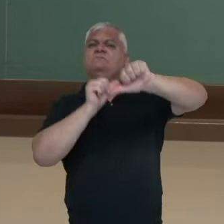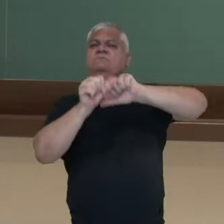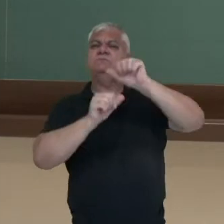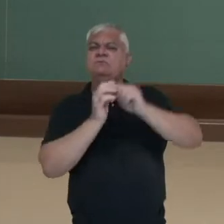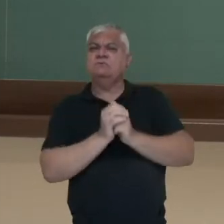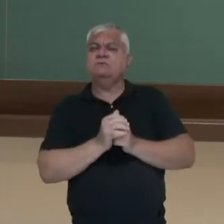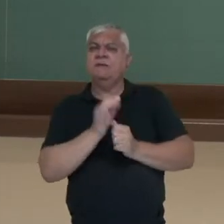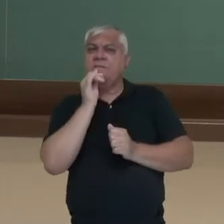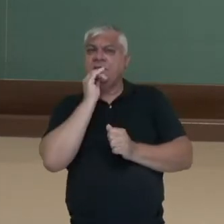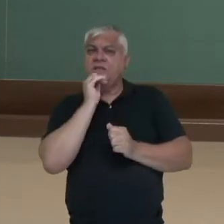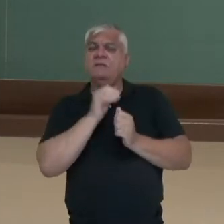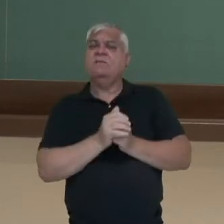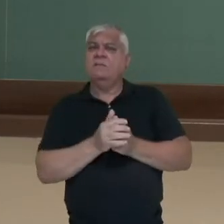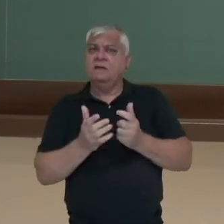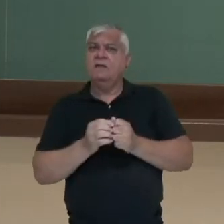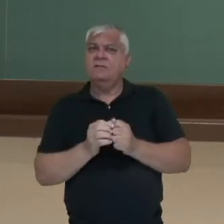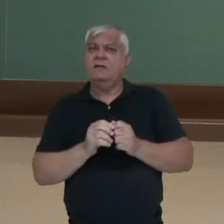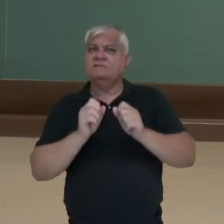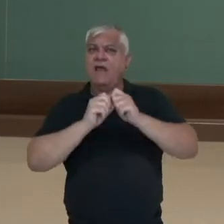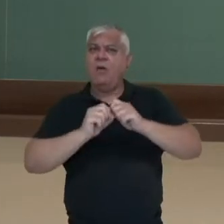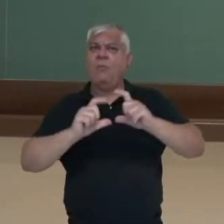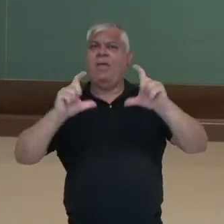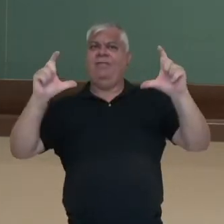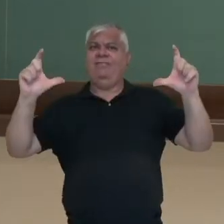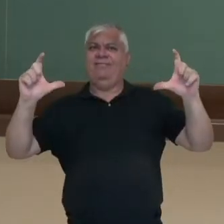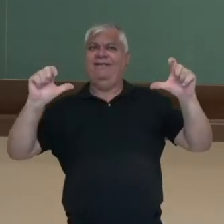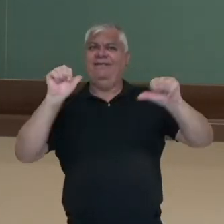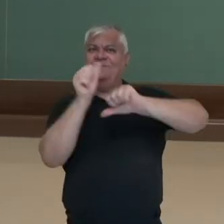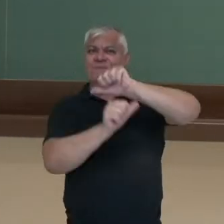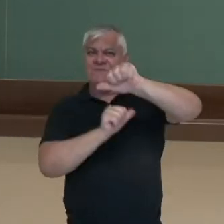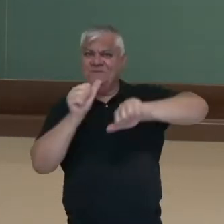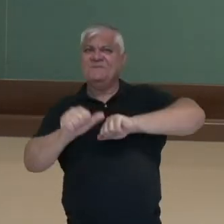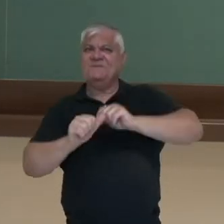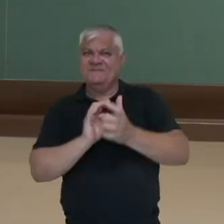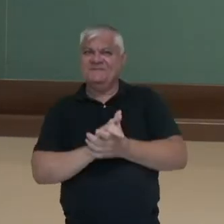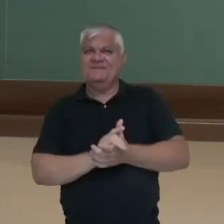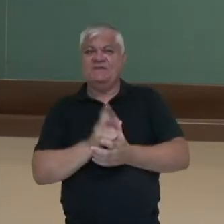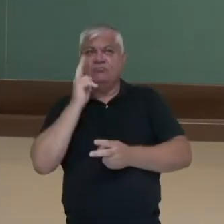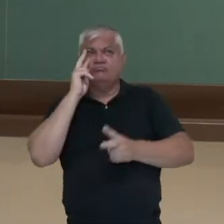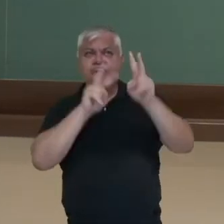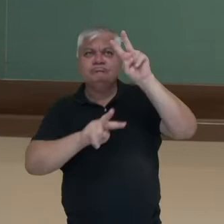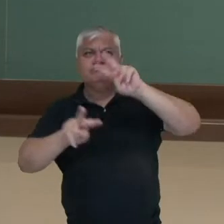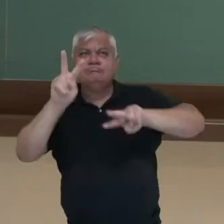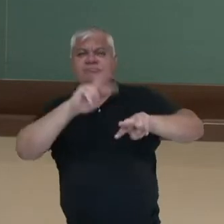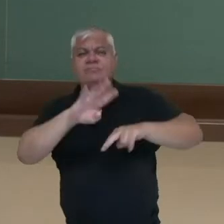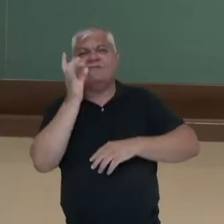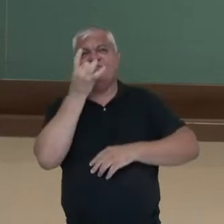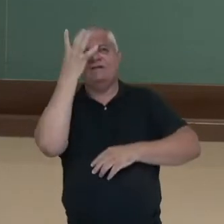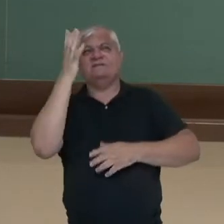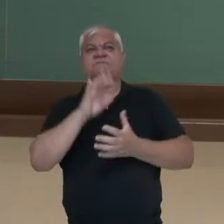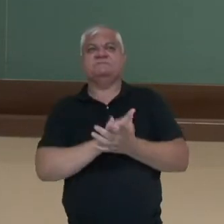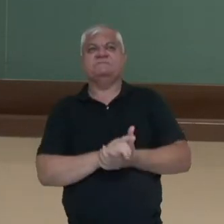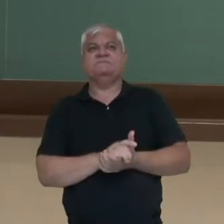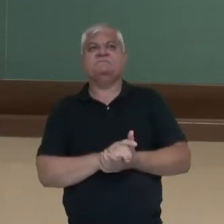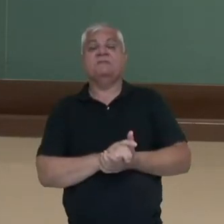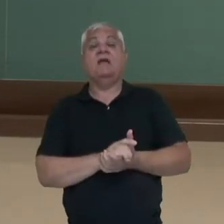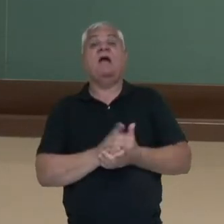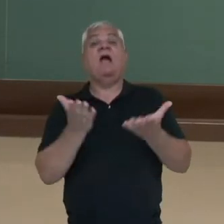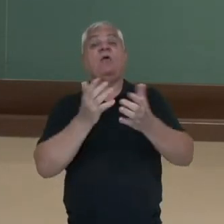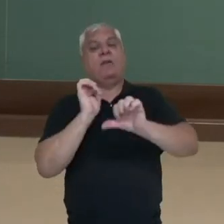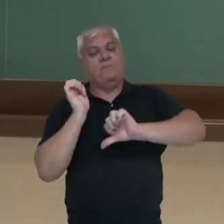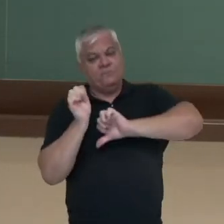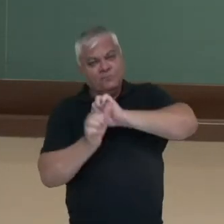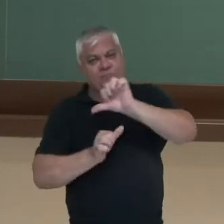A função tem essa amplitude alterada. Então, é muito fácil visualizar através do gráfico. Agora, a gente vai